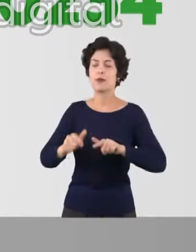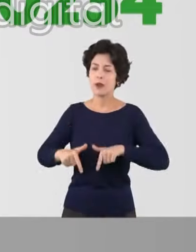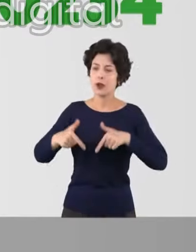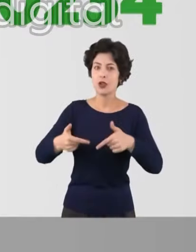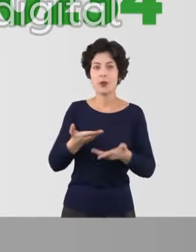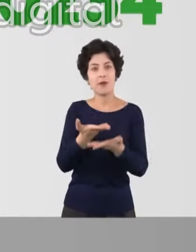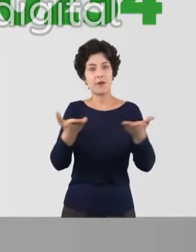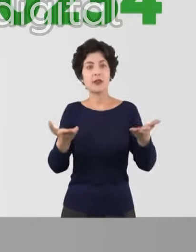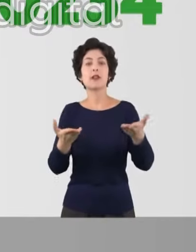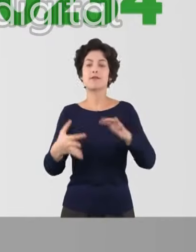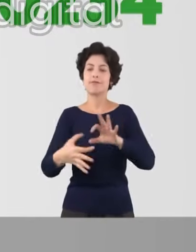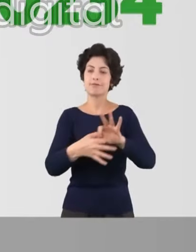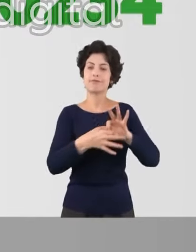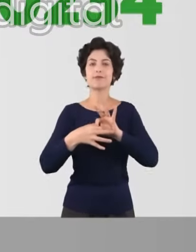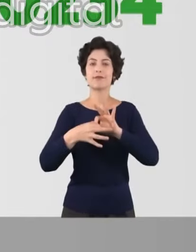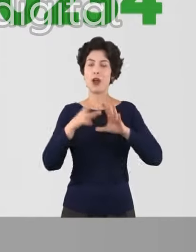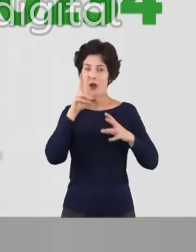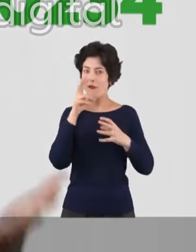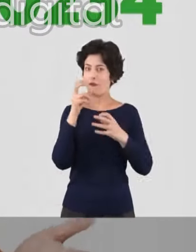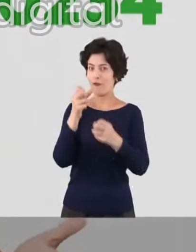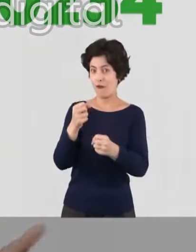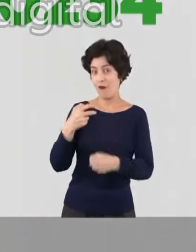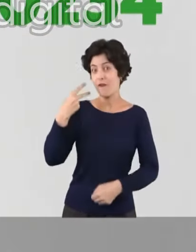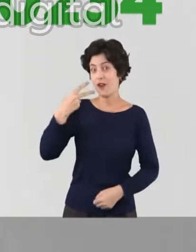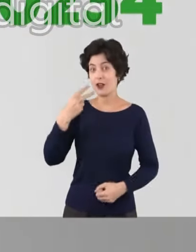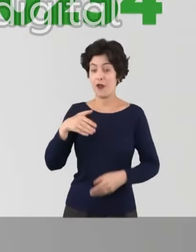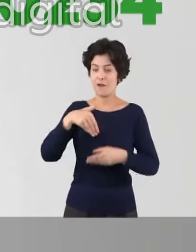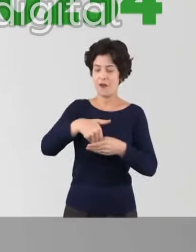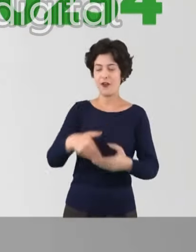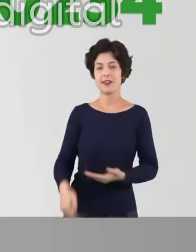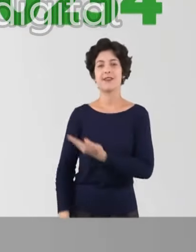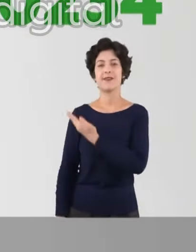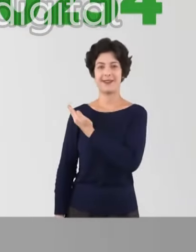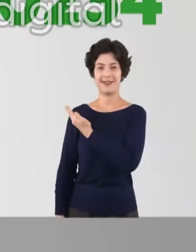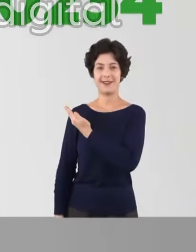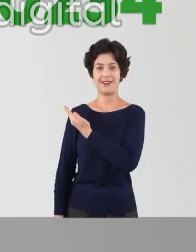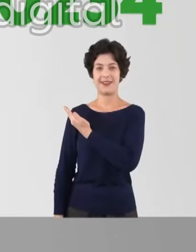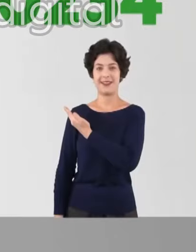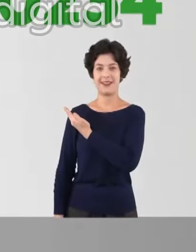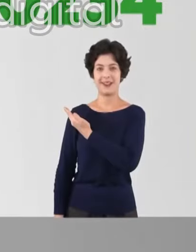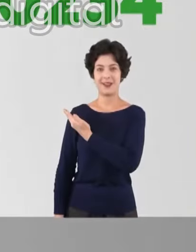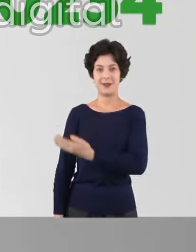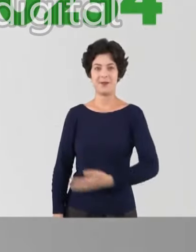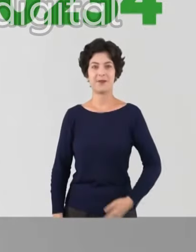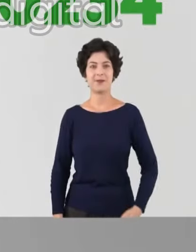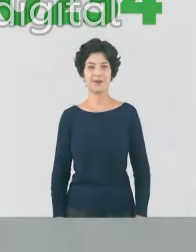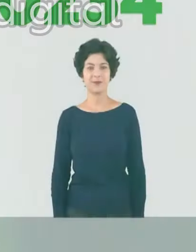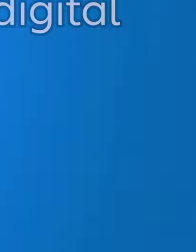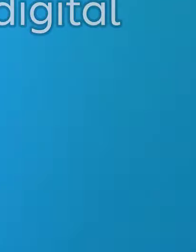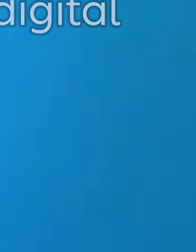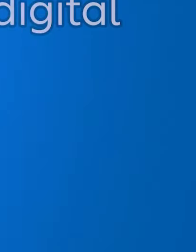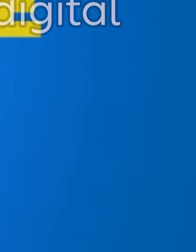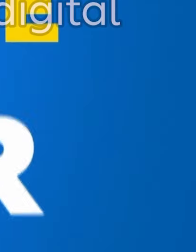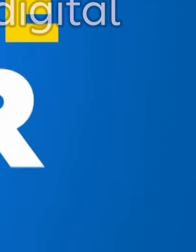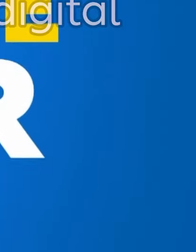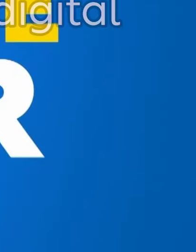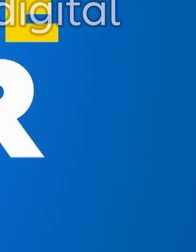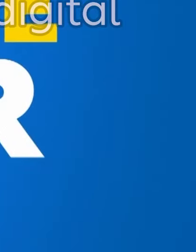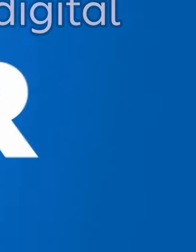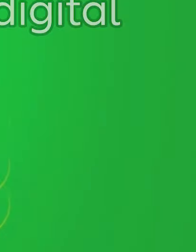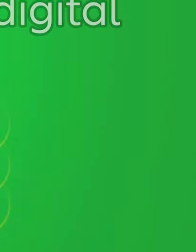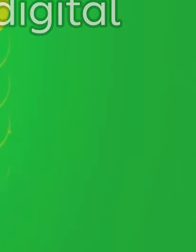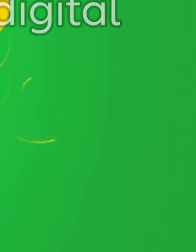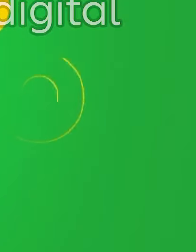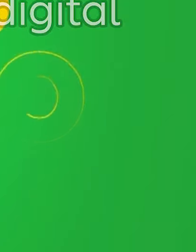você. Juntos somos mais fortes. Para a vereadora, vote Mara Nunes, 70 234. Isso não pode